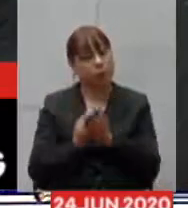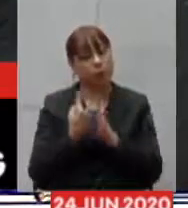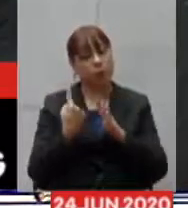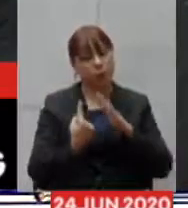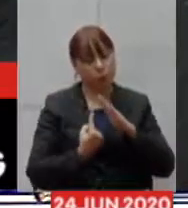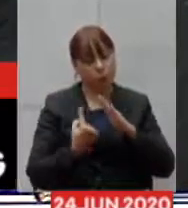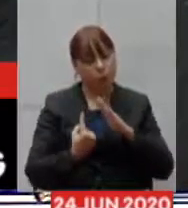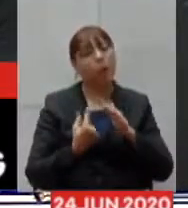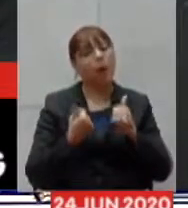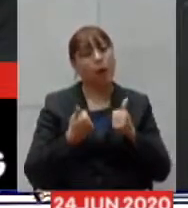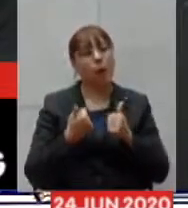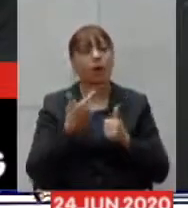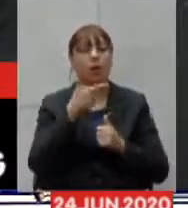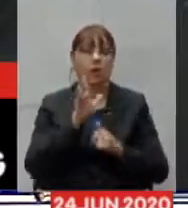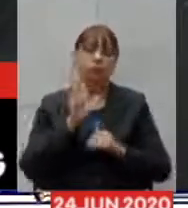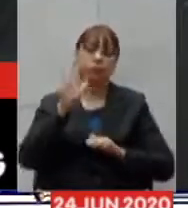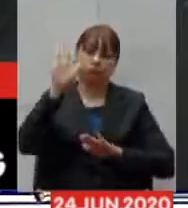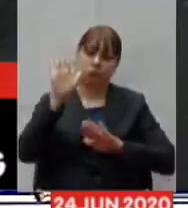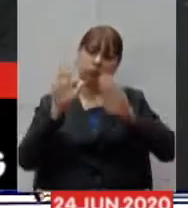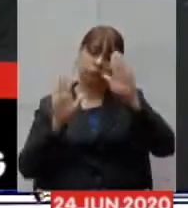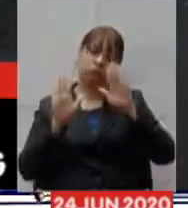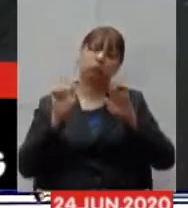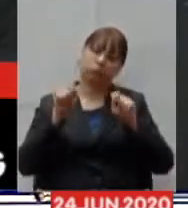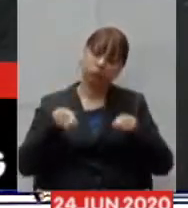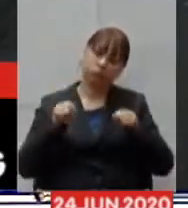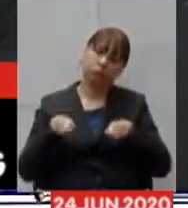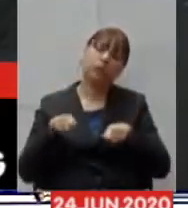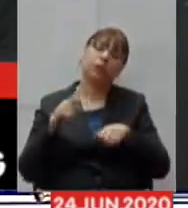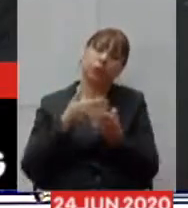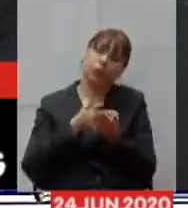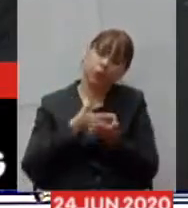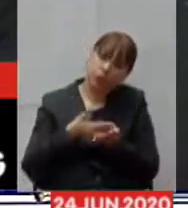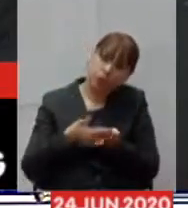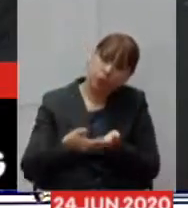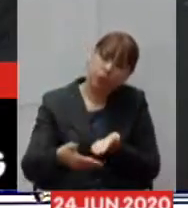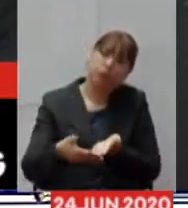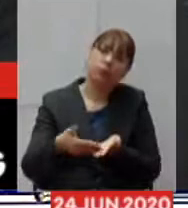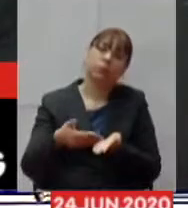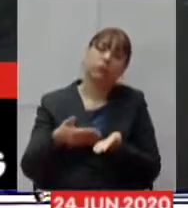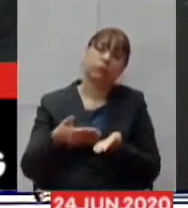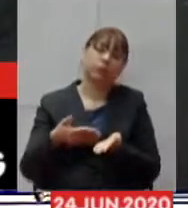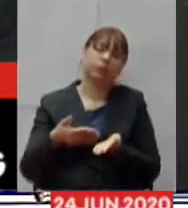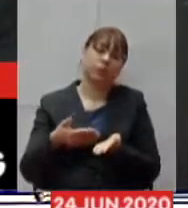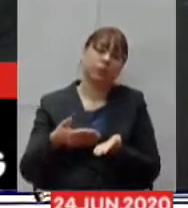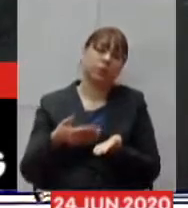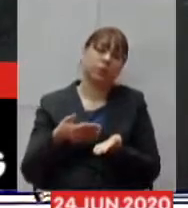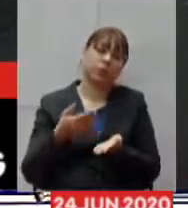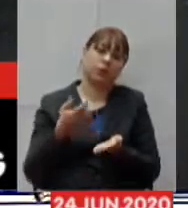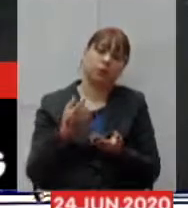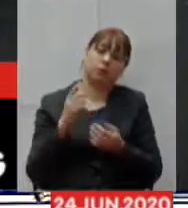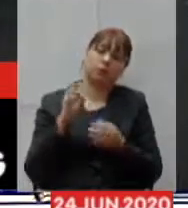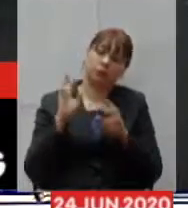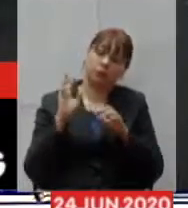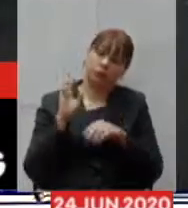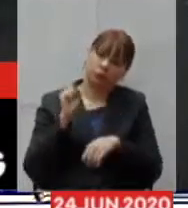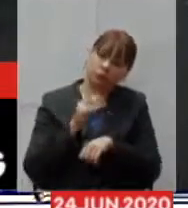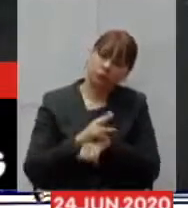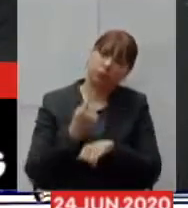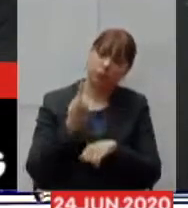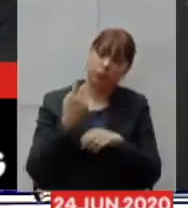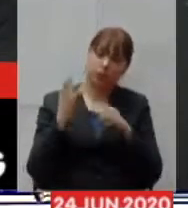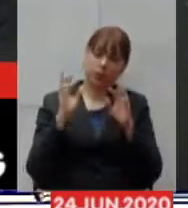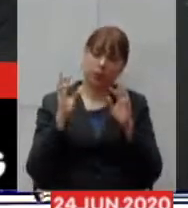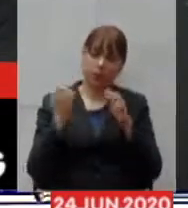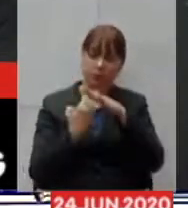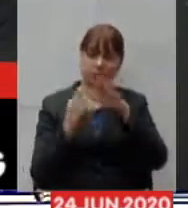processo licitatório para a seleção da organização de saúde o que o